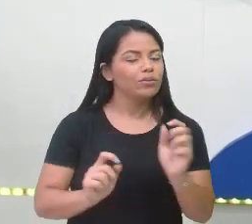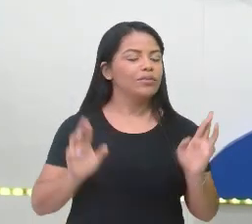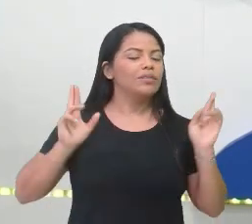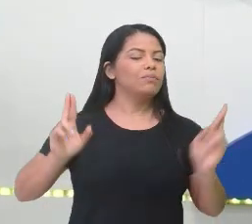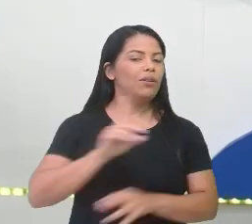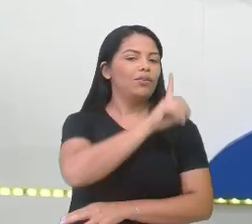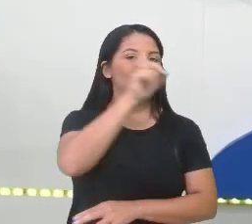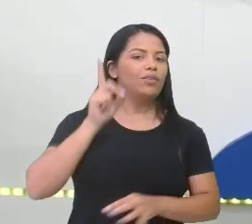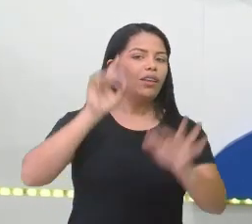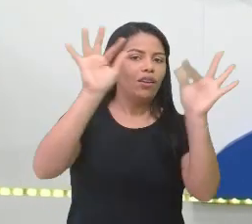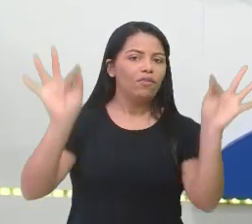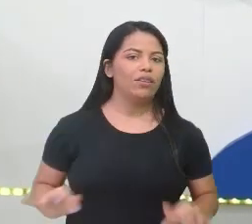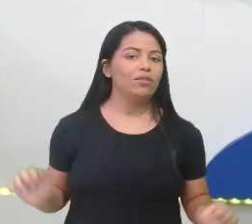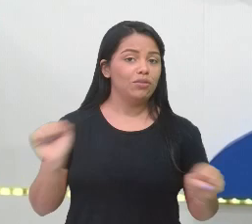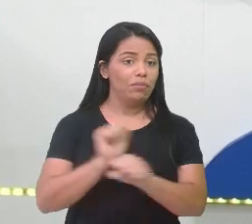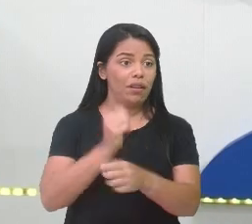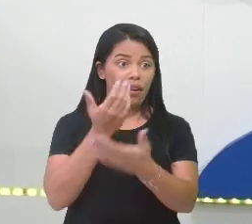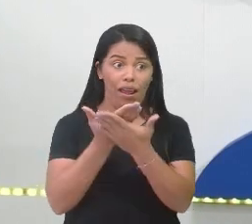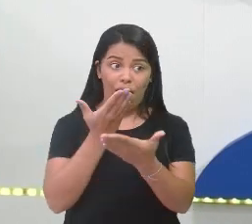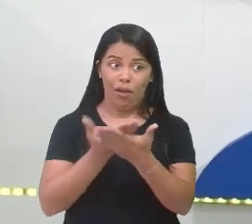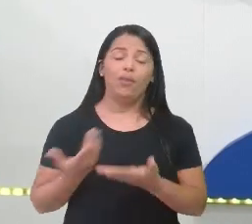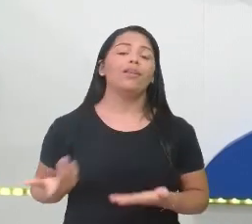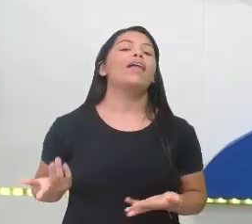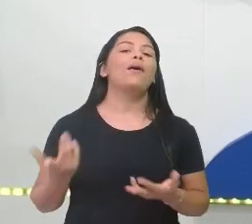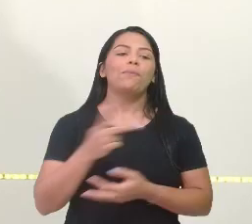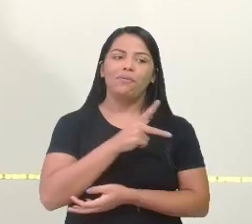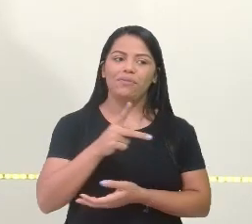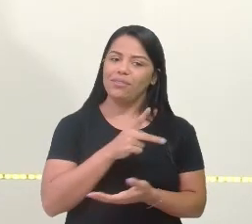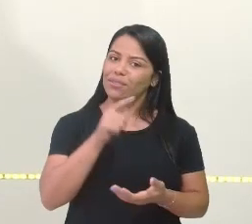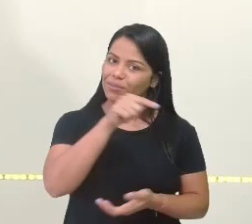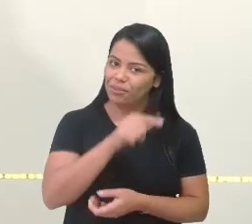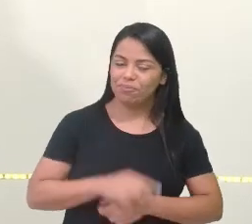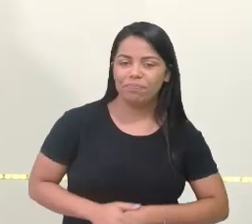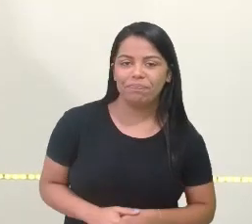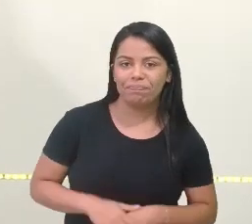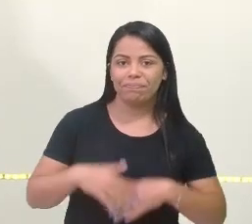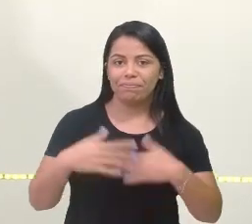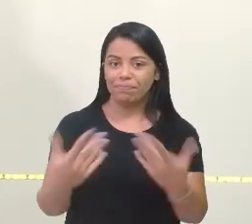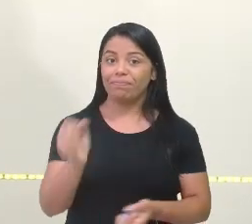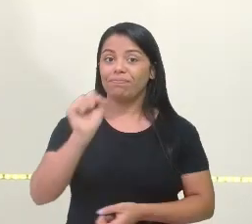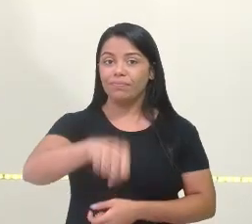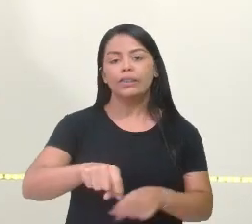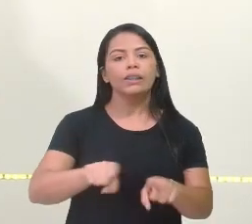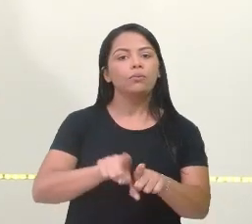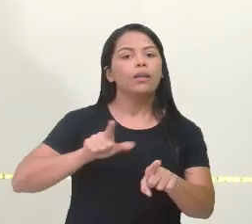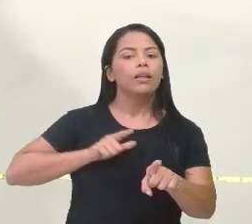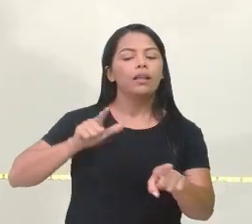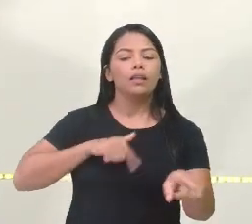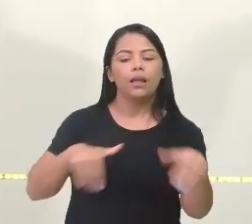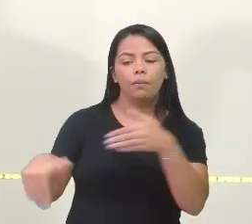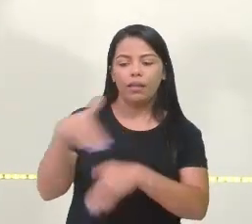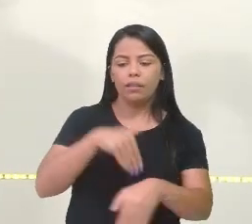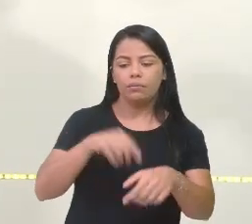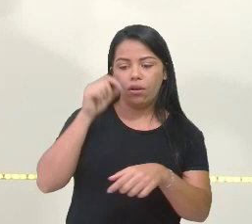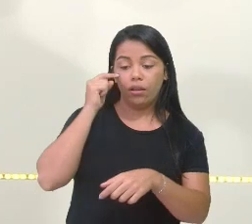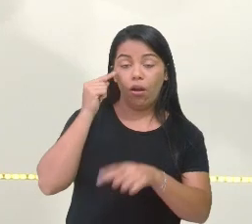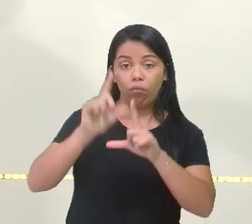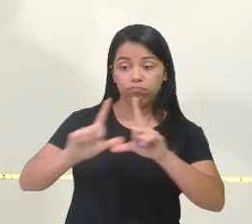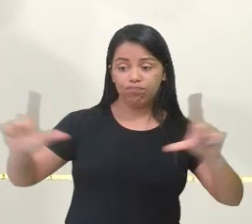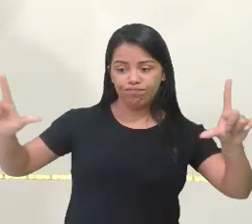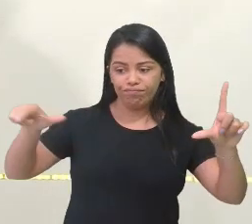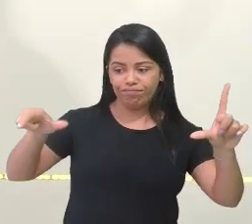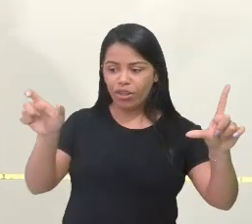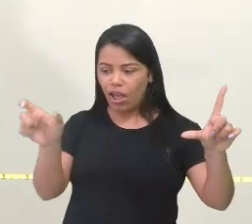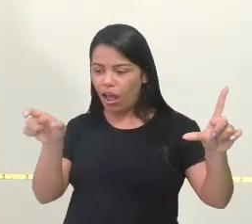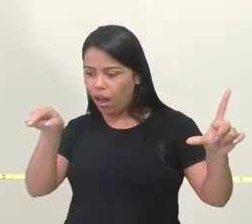estou aguardando aqui a aula da professora. Vamos lá. Isso mesmo. Também temos a participação, ó, aqui no cantinho da